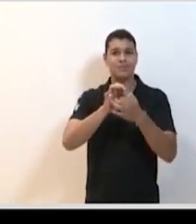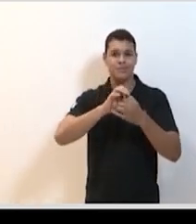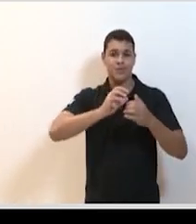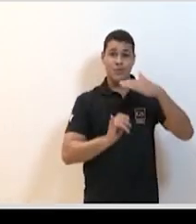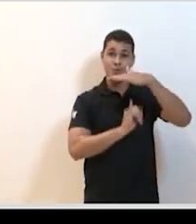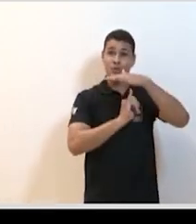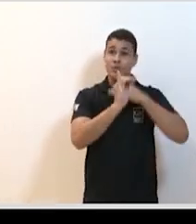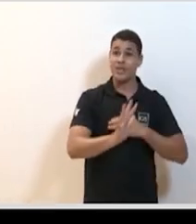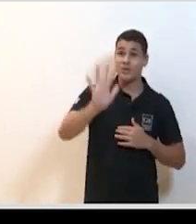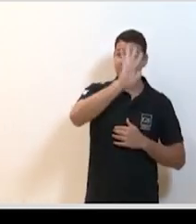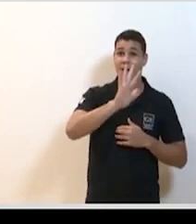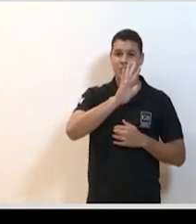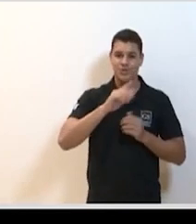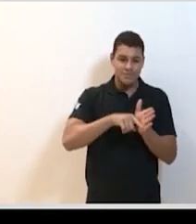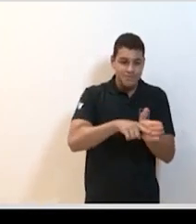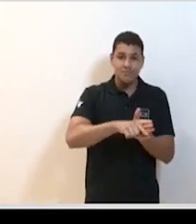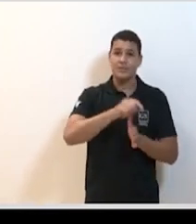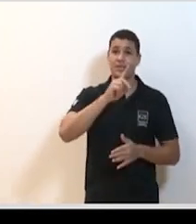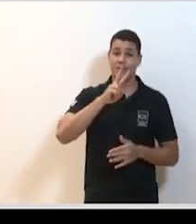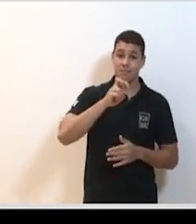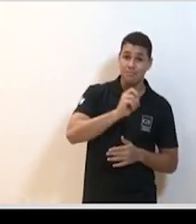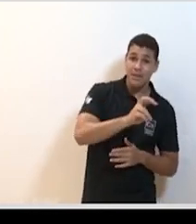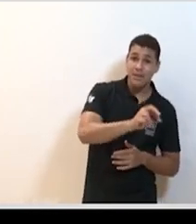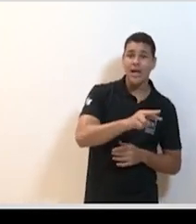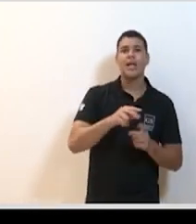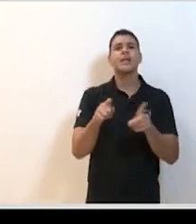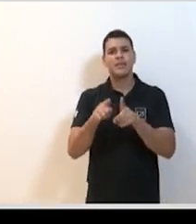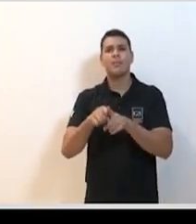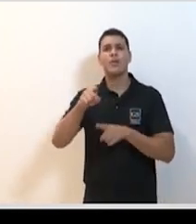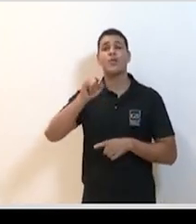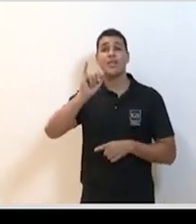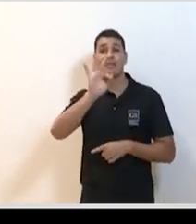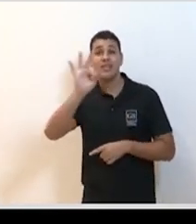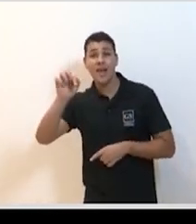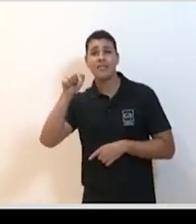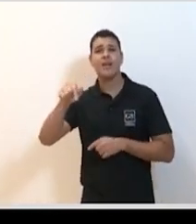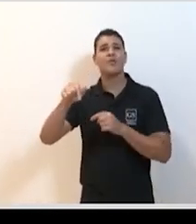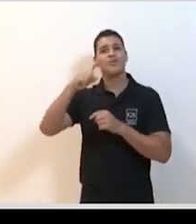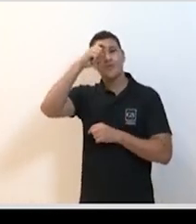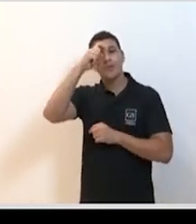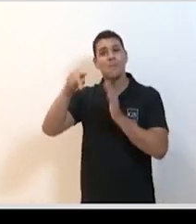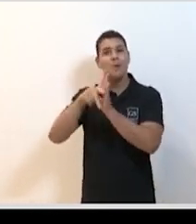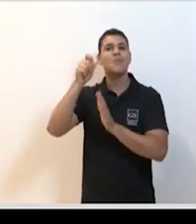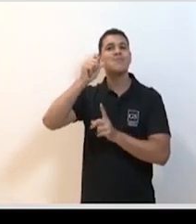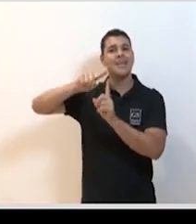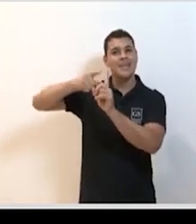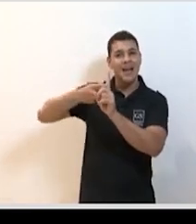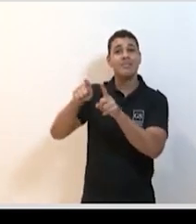o IFF trabalhando em relação às crianças e eventualmente às gestantes as poéperas em associação conosco